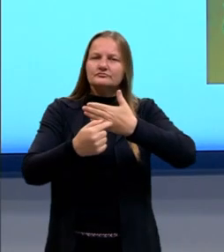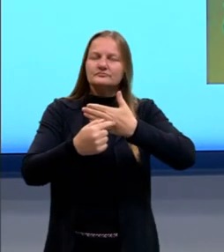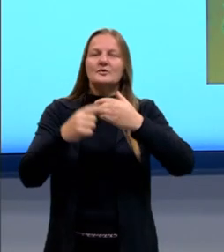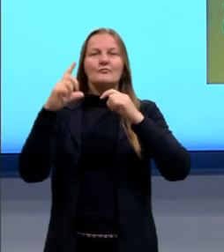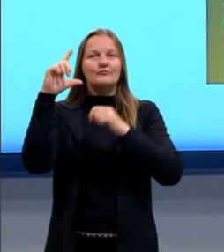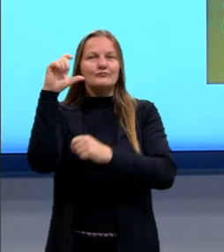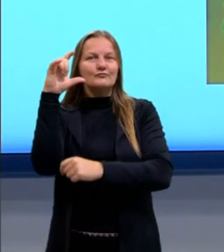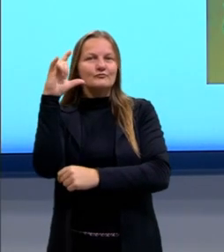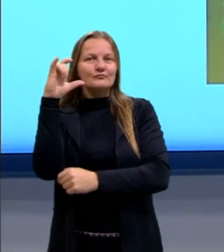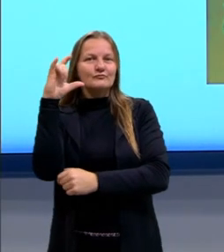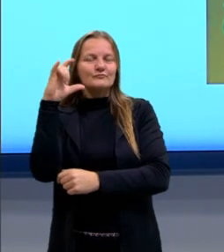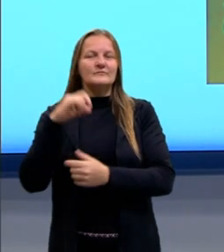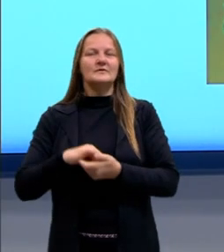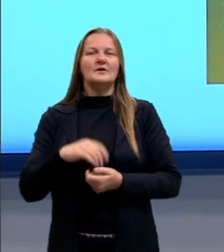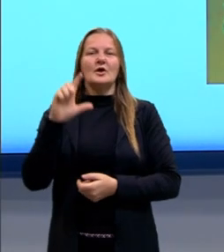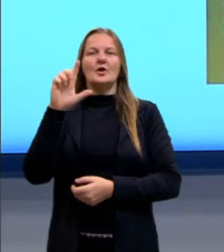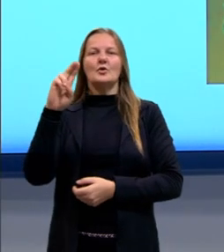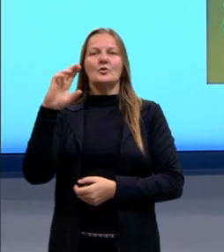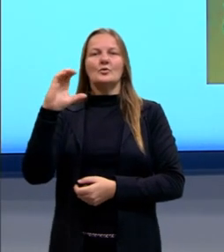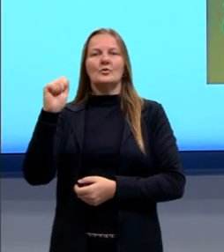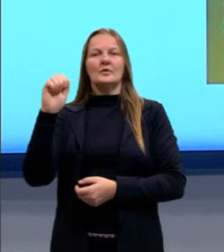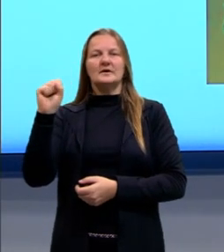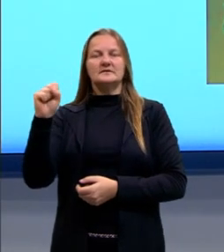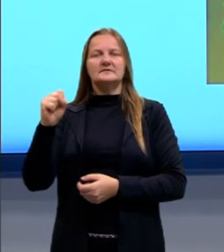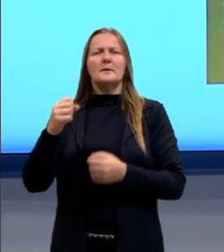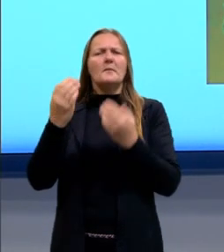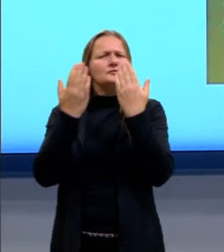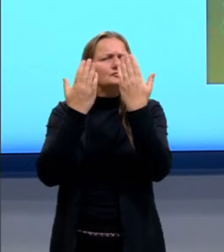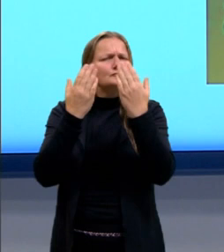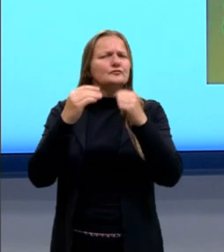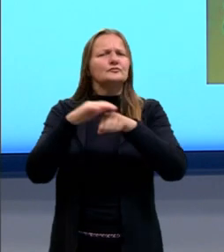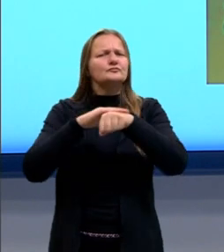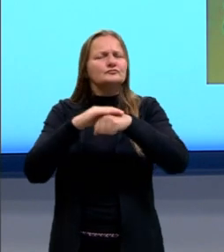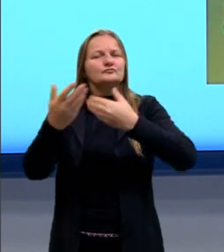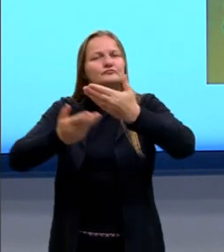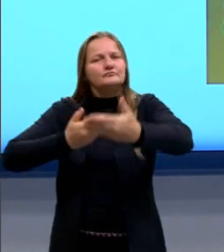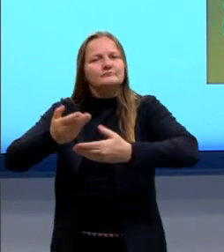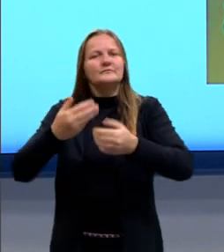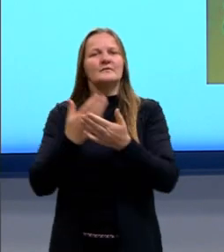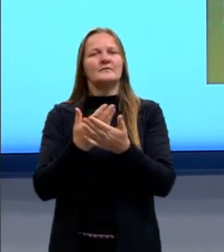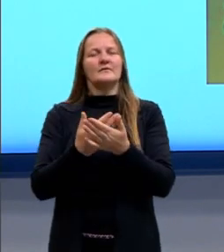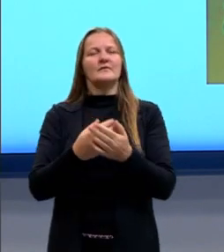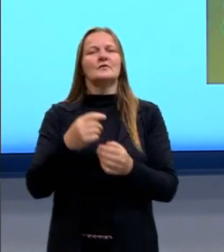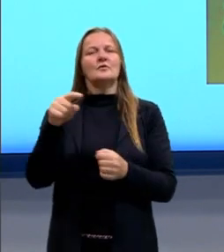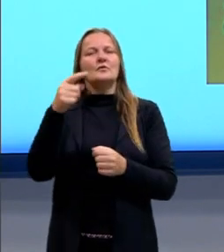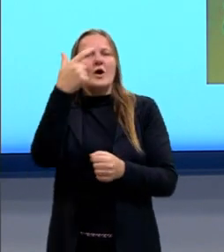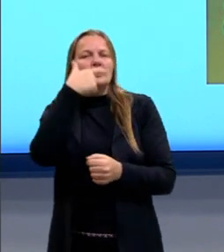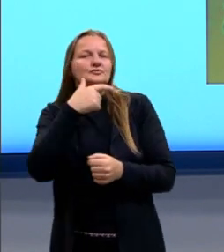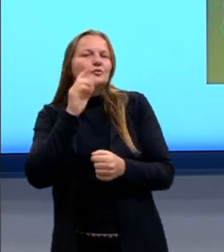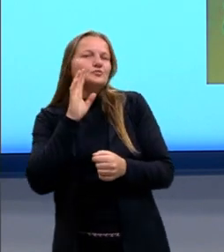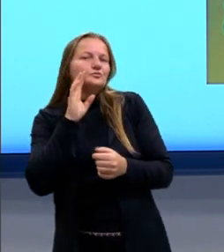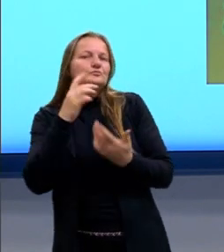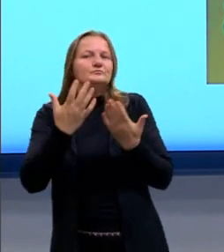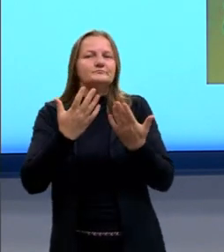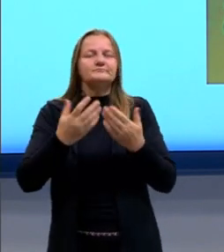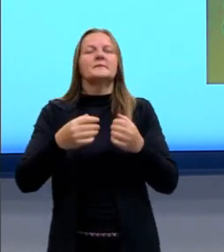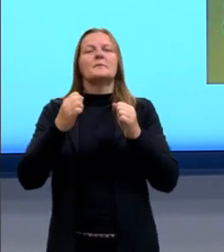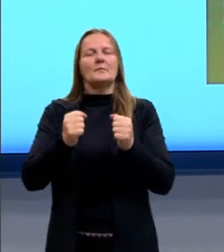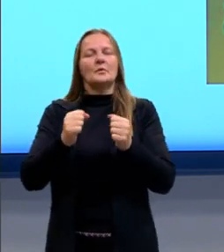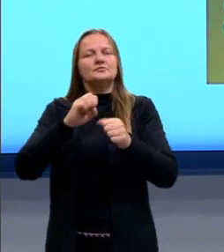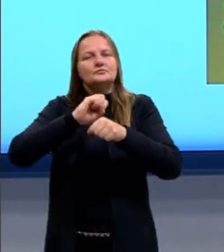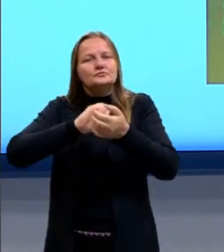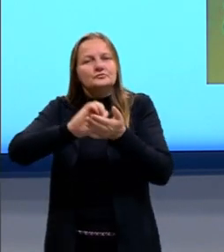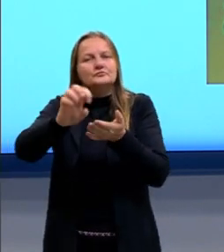na arroba prof.lucaslabela. Se quiserem tirar dúvidas, dar um retorno sobre a aula, dizer o que achou legal, pode mandar